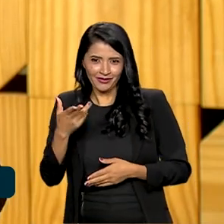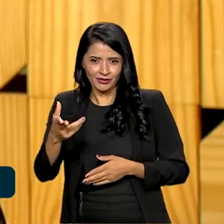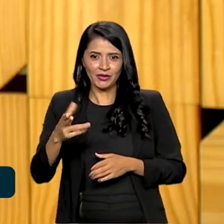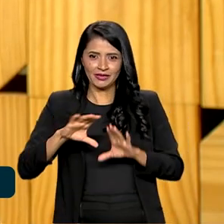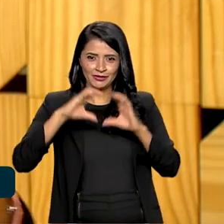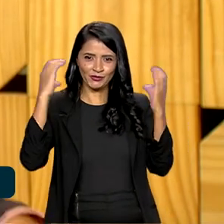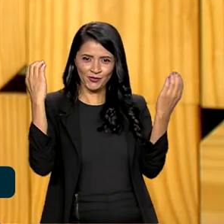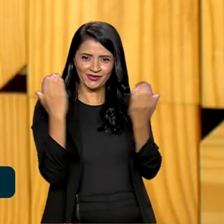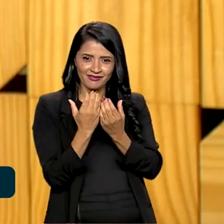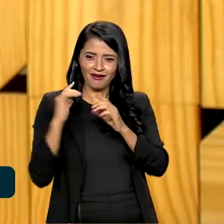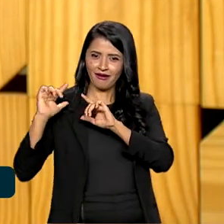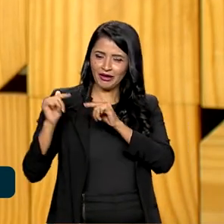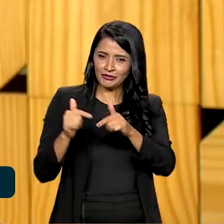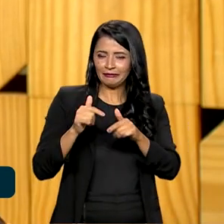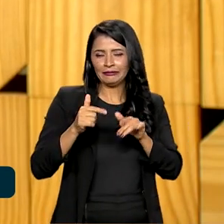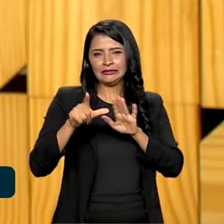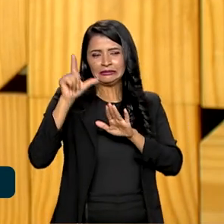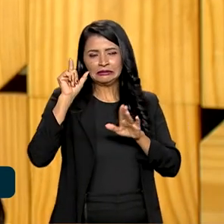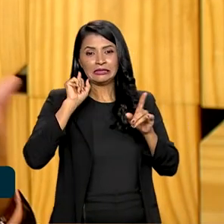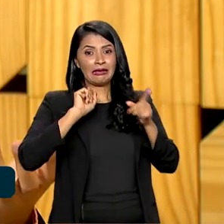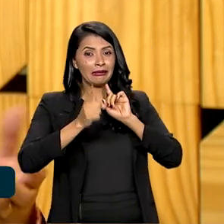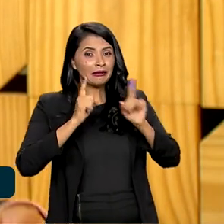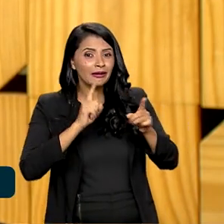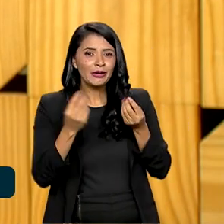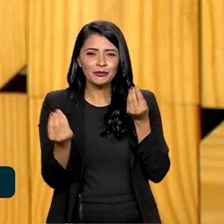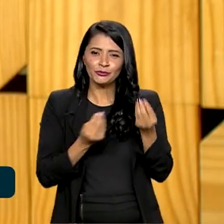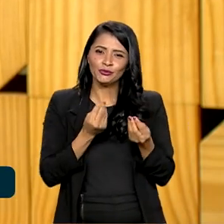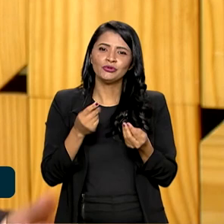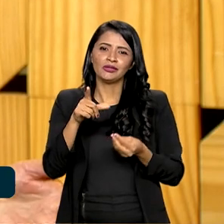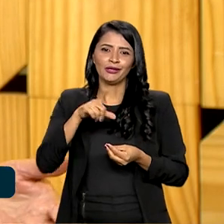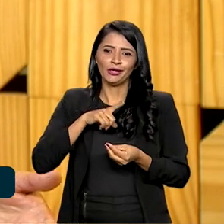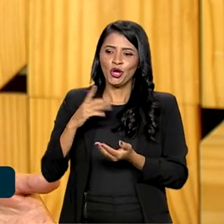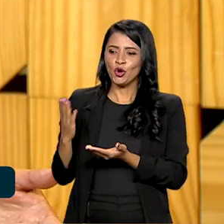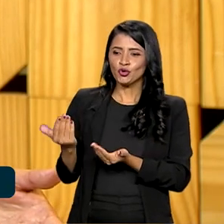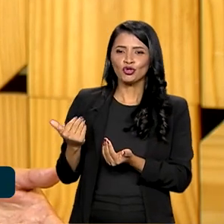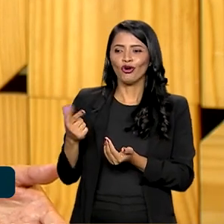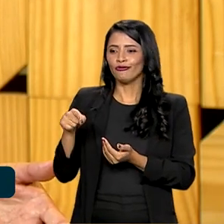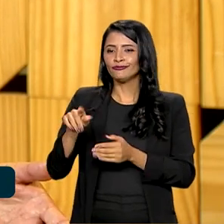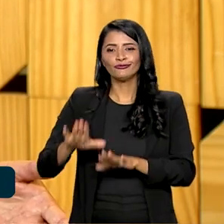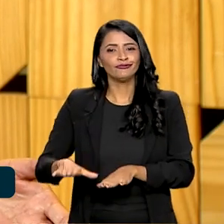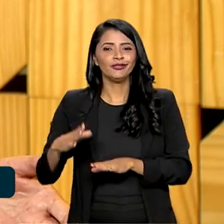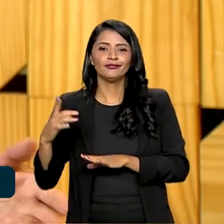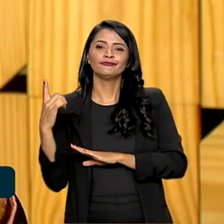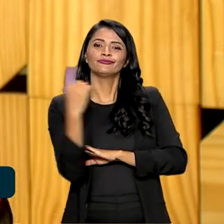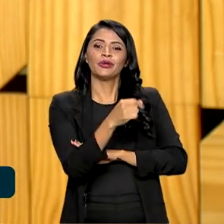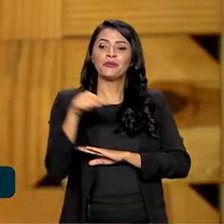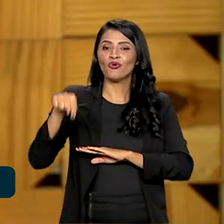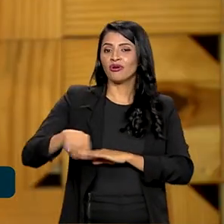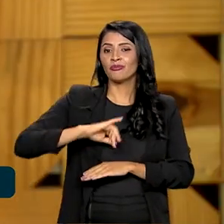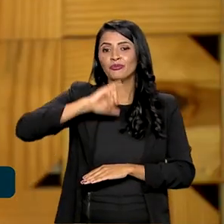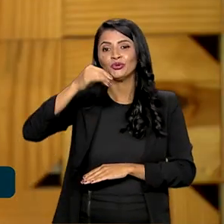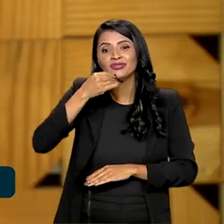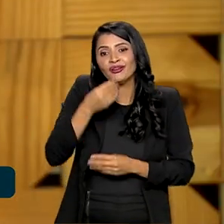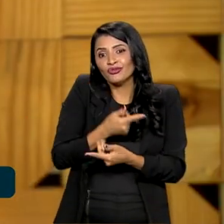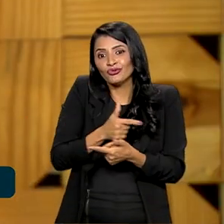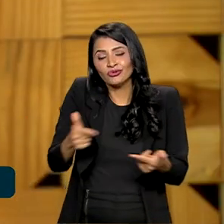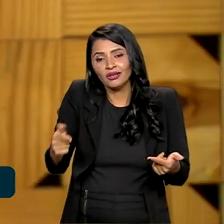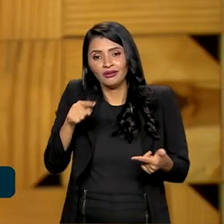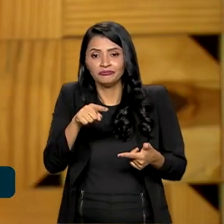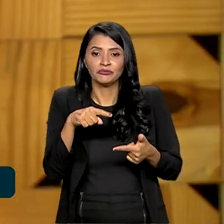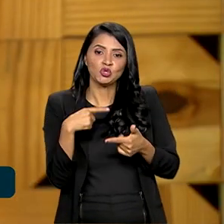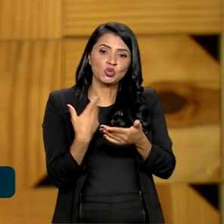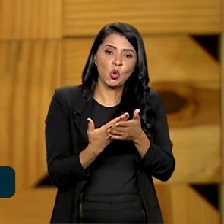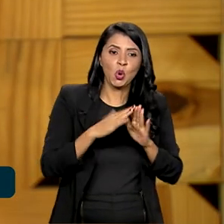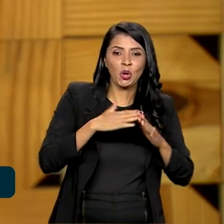reclamam já historicamente da saída dos jovens por falta de oportunidade, seja escolar, seja... Então, eles